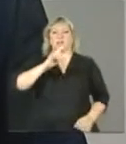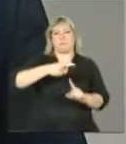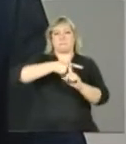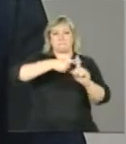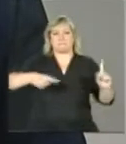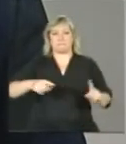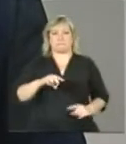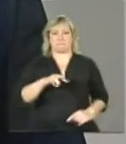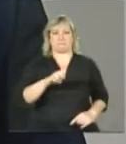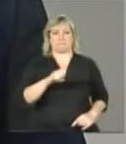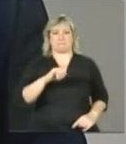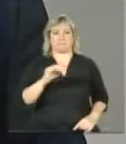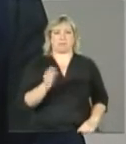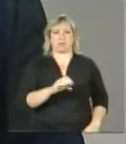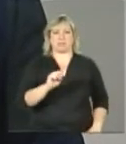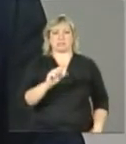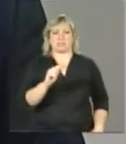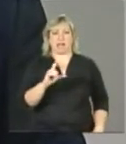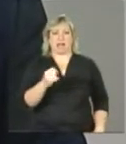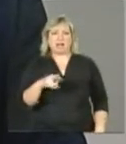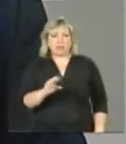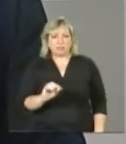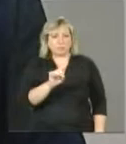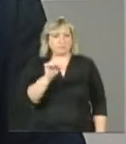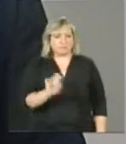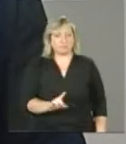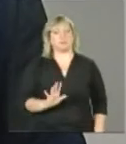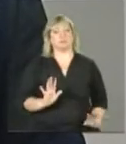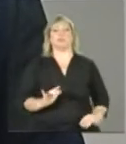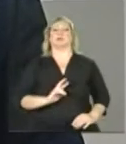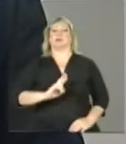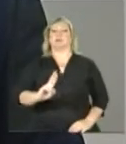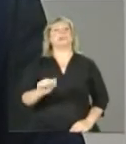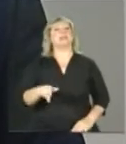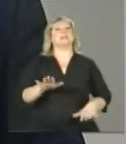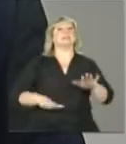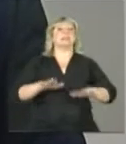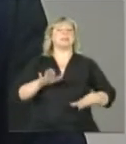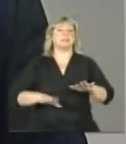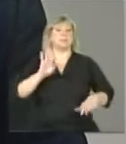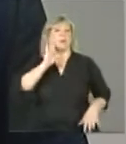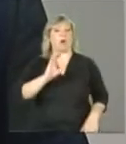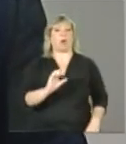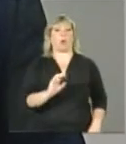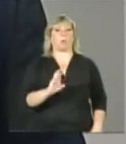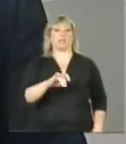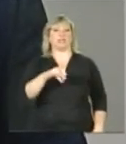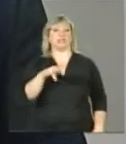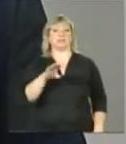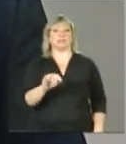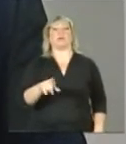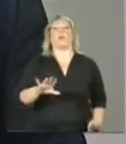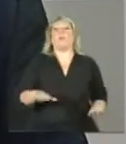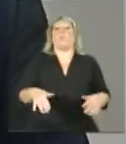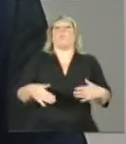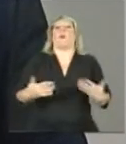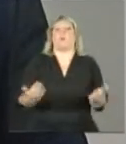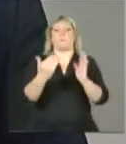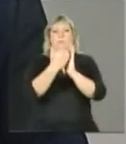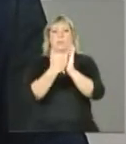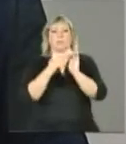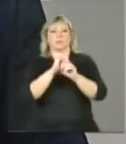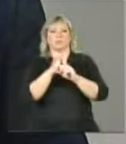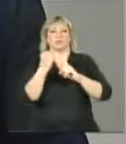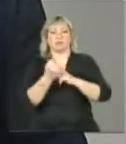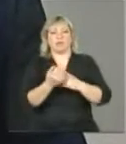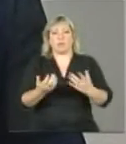a Fernanda já colocou, isso depende do objetivo em relação a qual programa social ele vai entrar. O